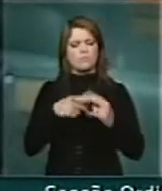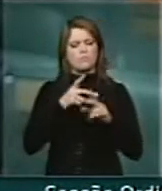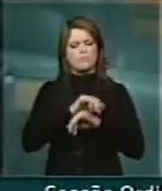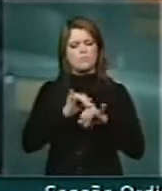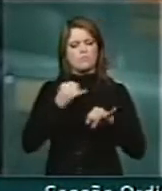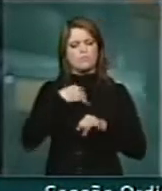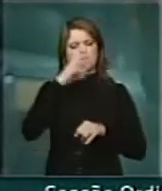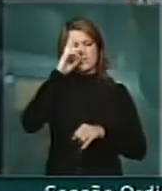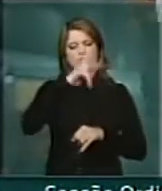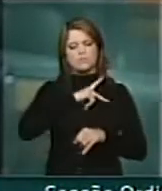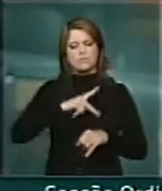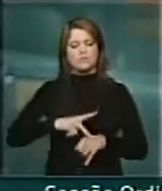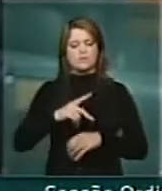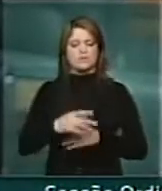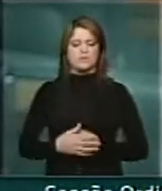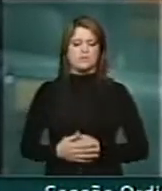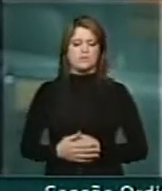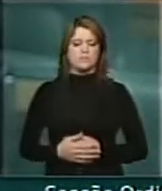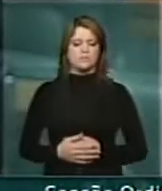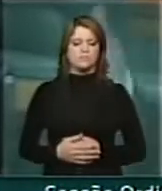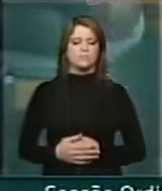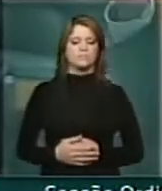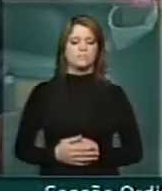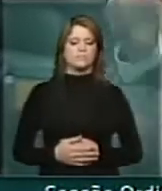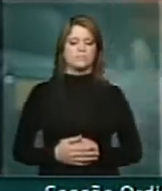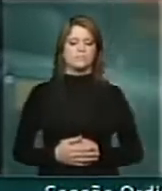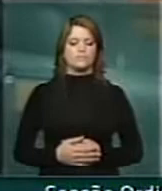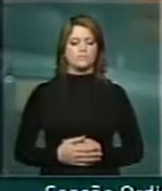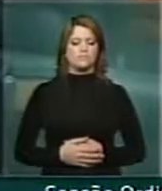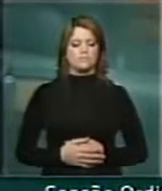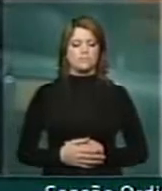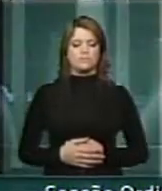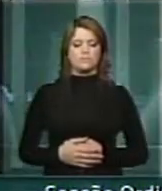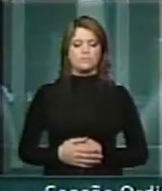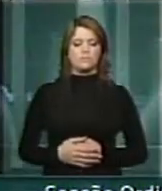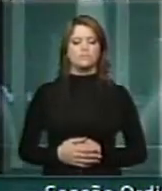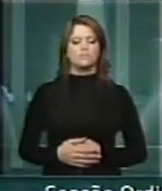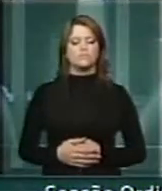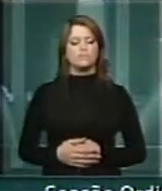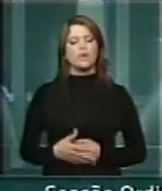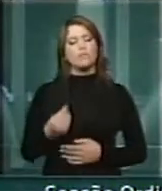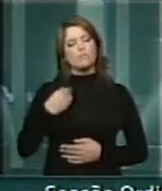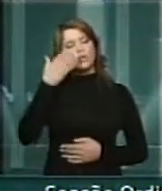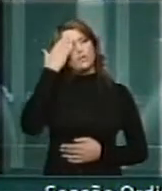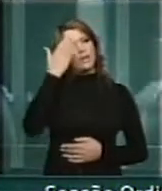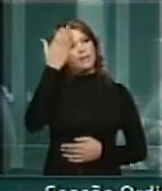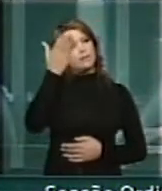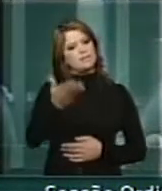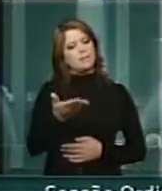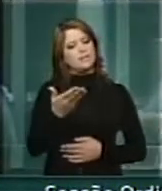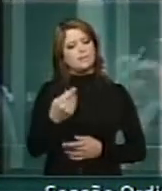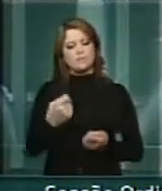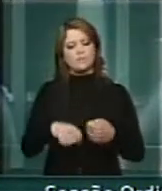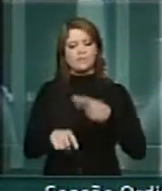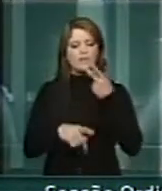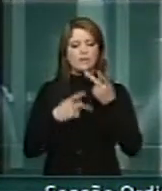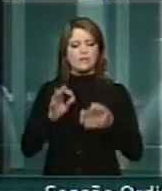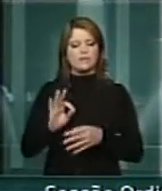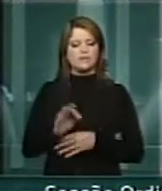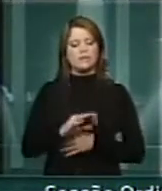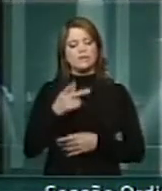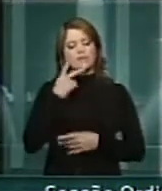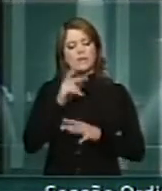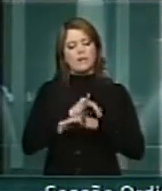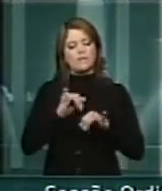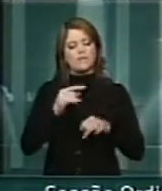presidente e lúcido... Muito obrigado. Muito obrigado, Vossa Excelência. ... esse